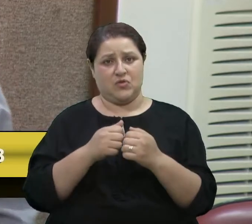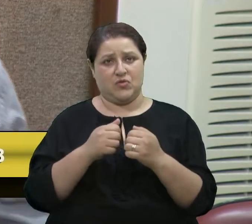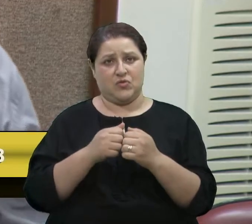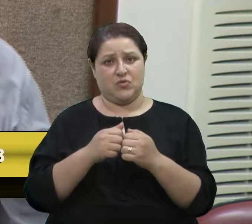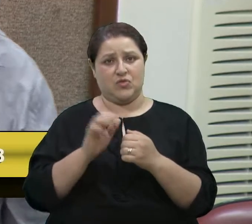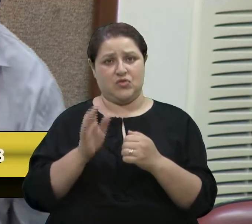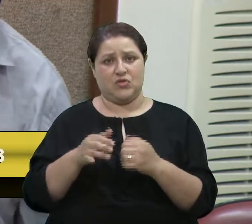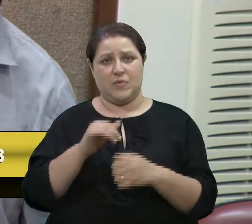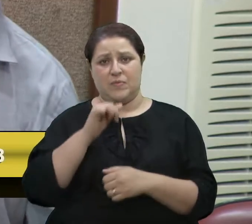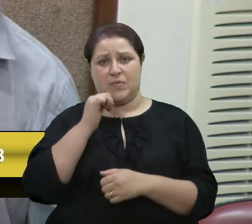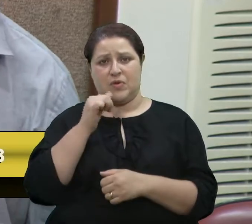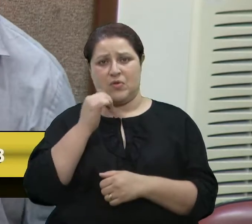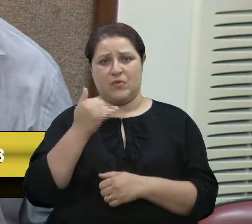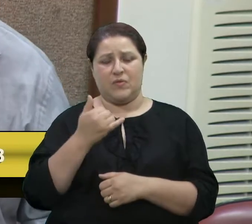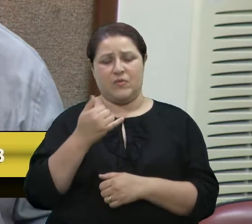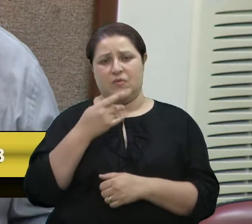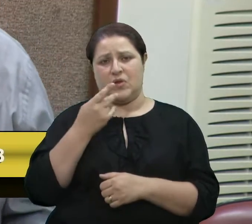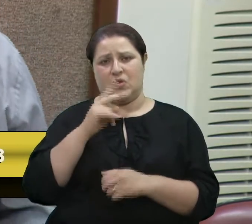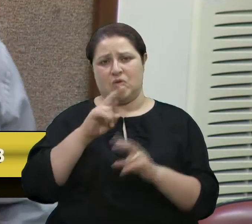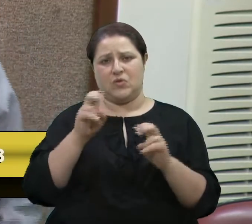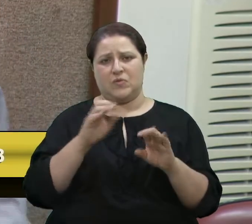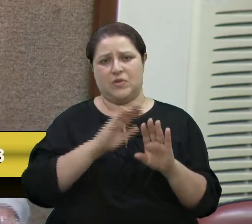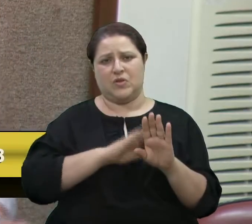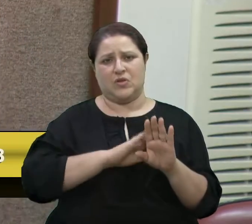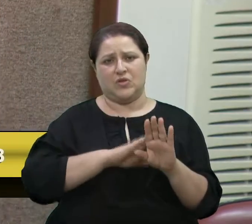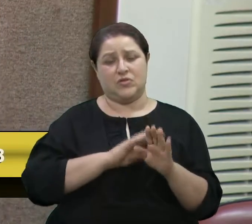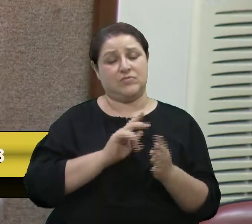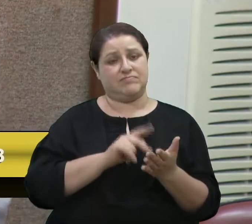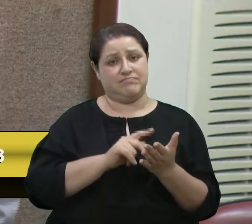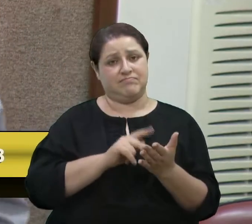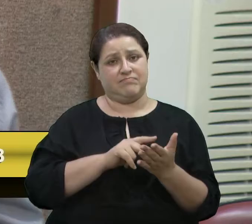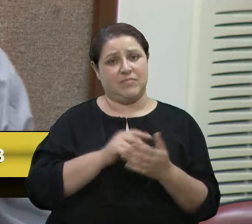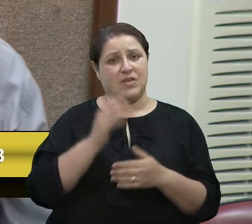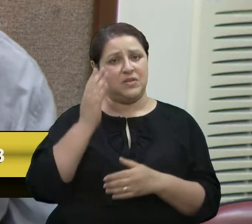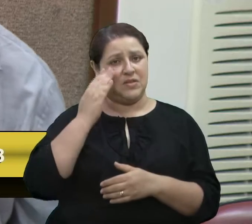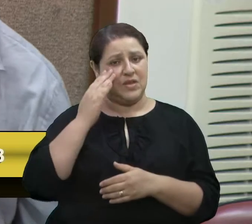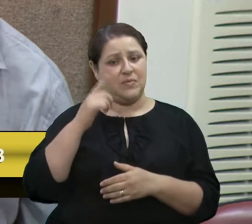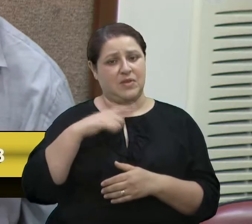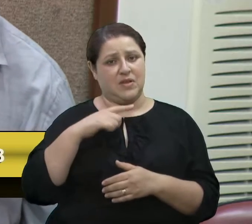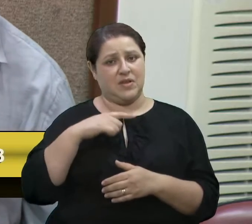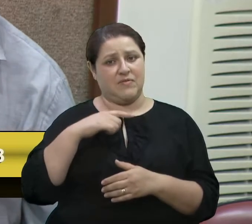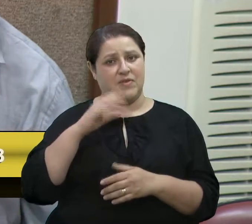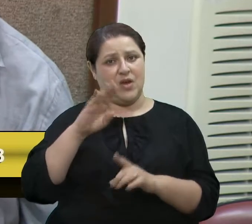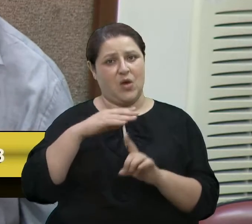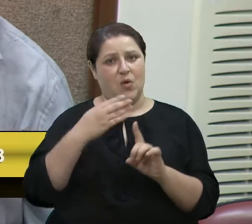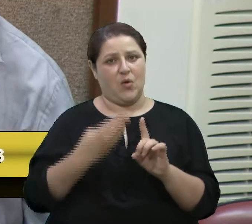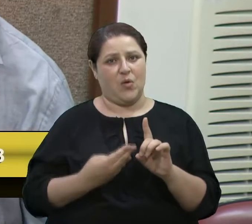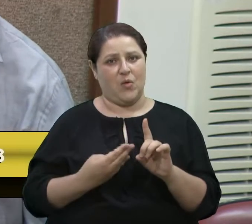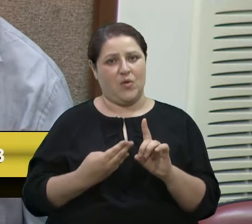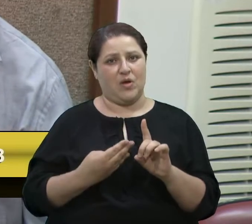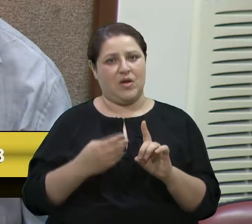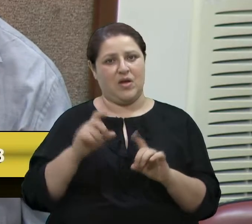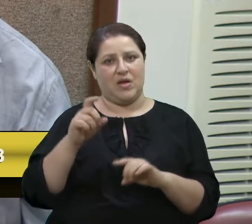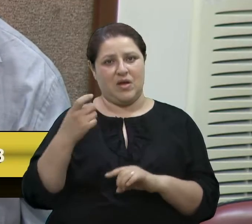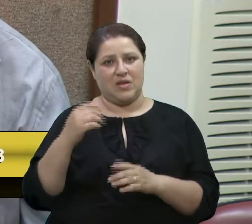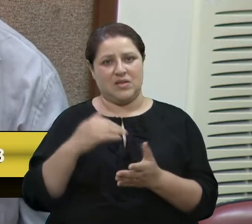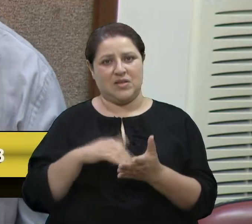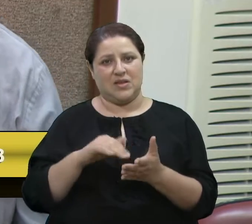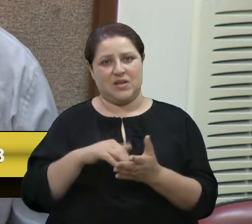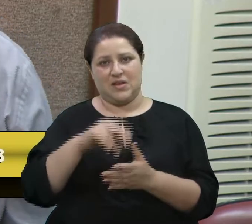marcou, falou aí, é questão de ideologia mesmo. A gente sabe que eu tive a honra de ser secretário municipal,